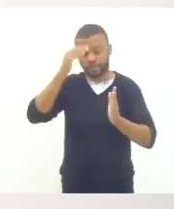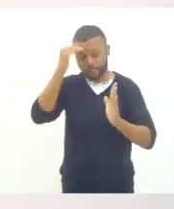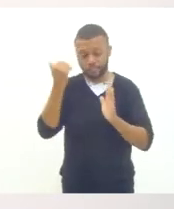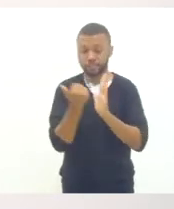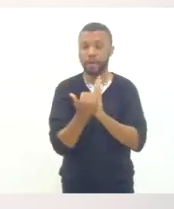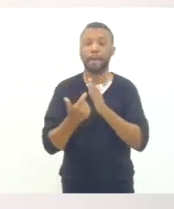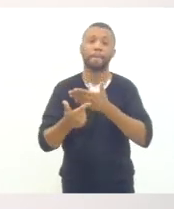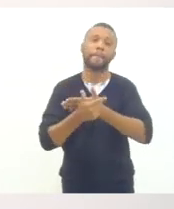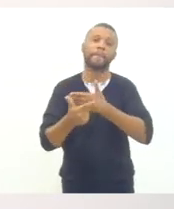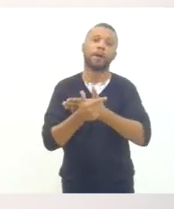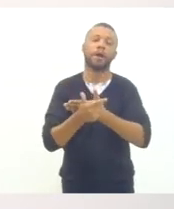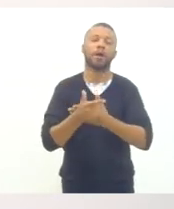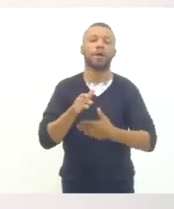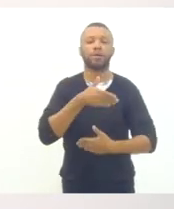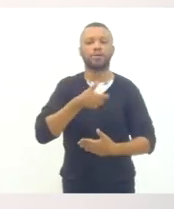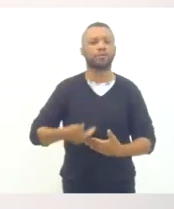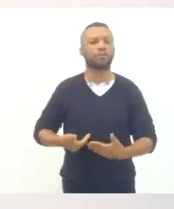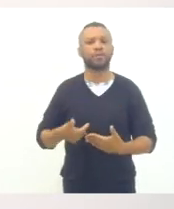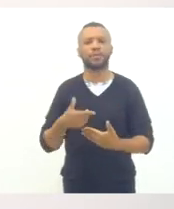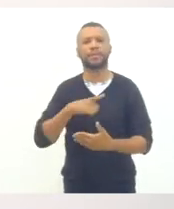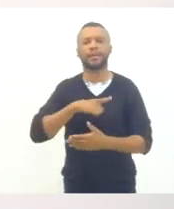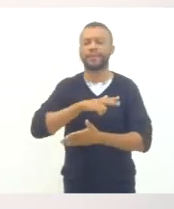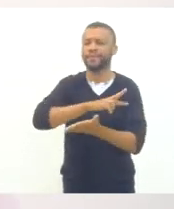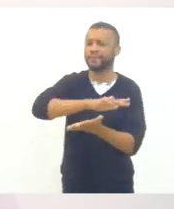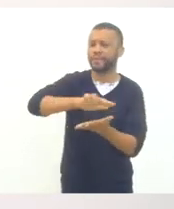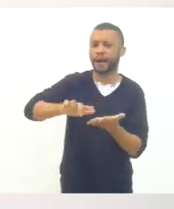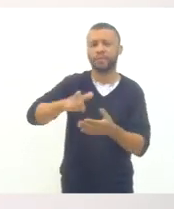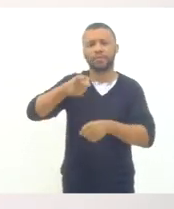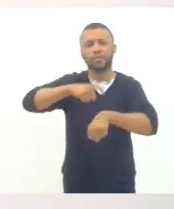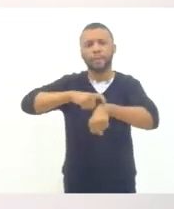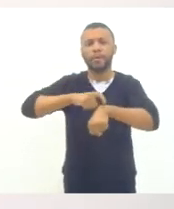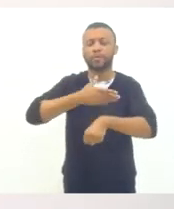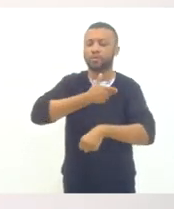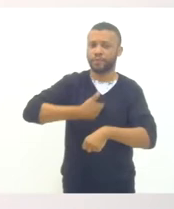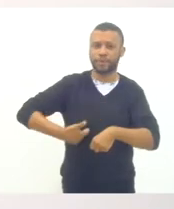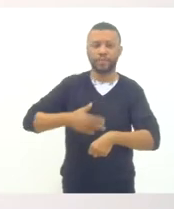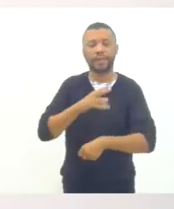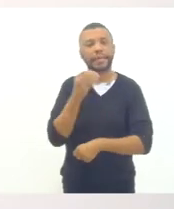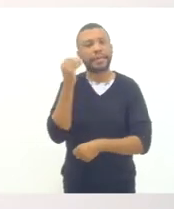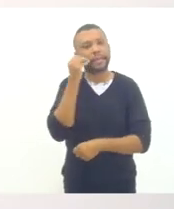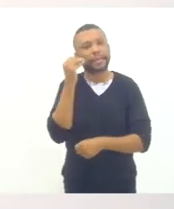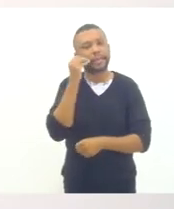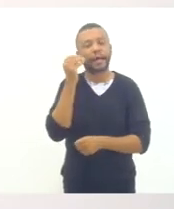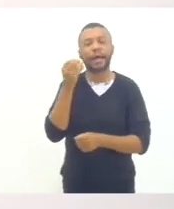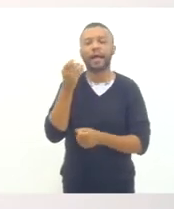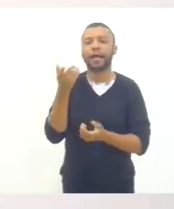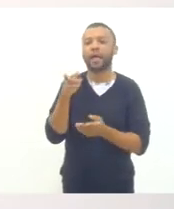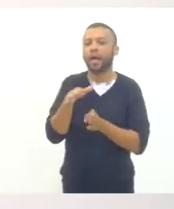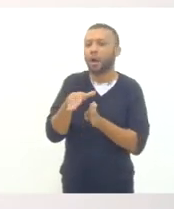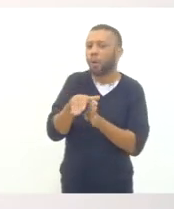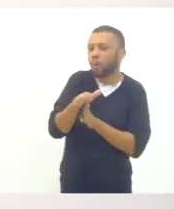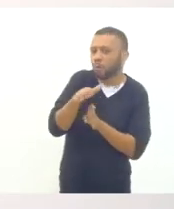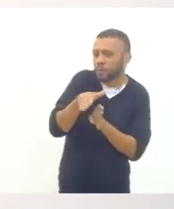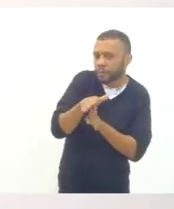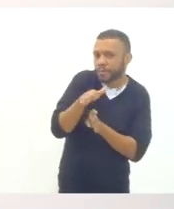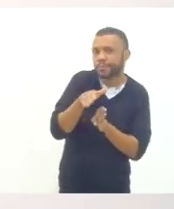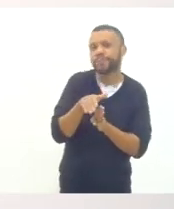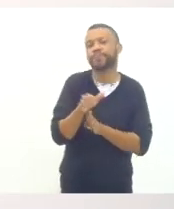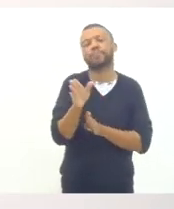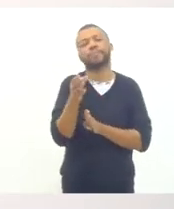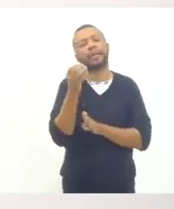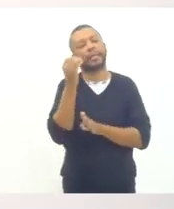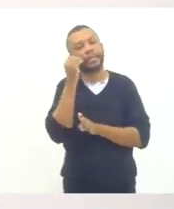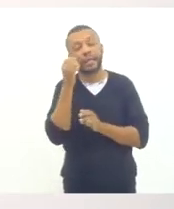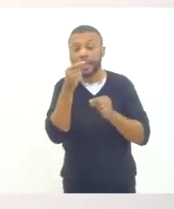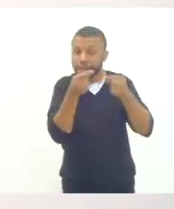de Estado, que perpasse diferentes governos, a gente vai tentar conduzir para que haja debate por um lado, não haja correria por